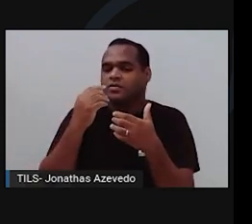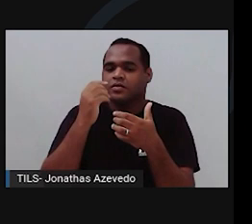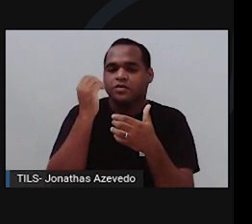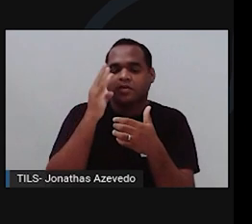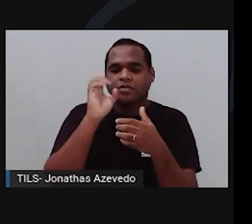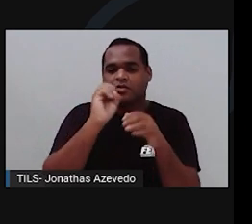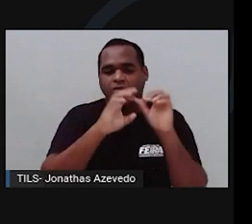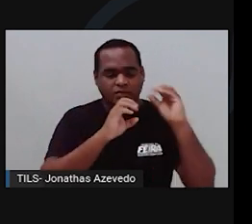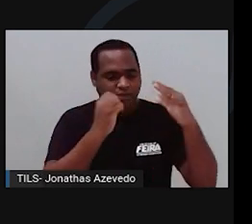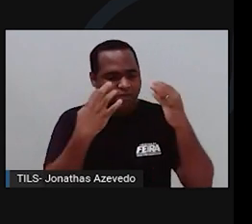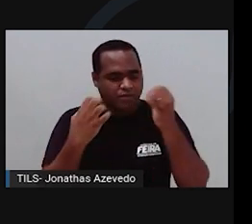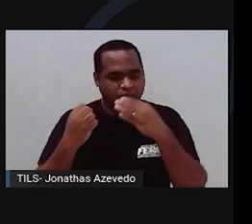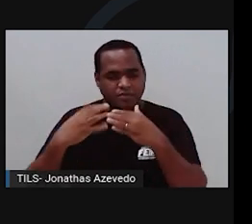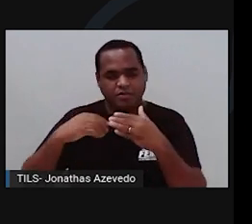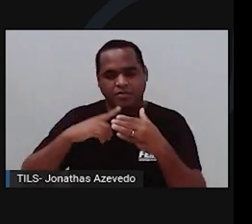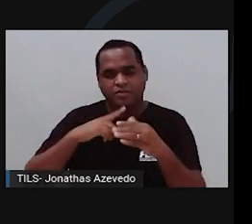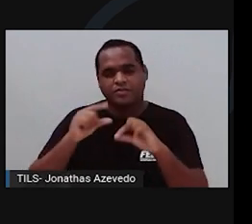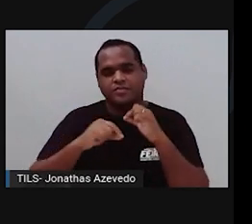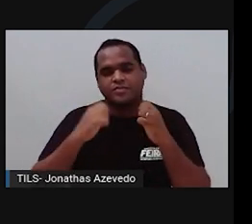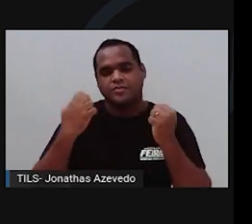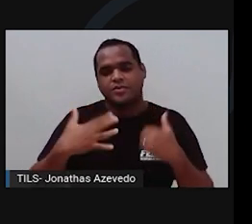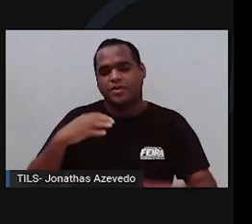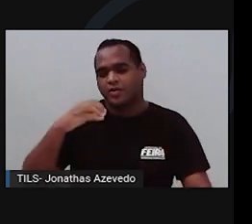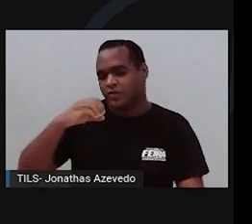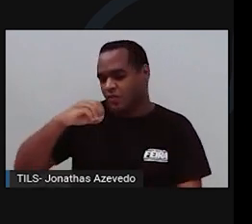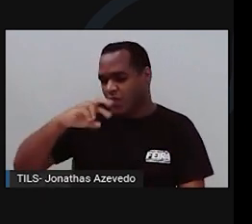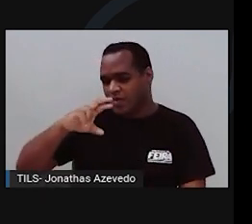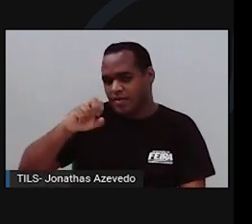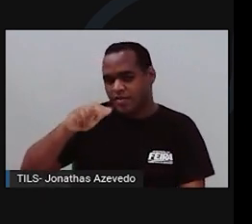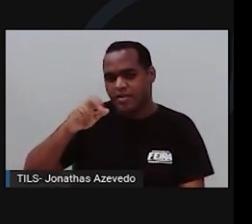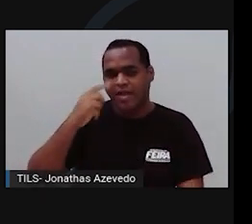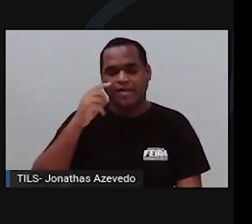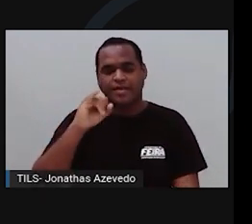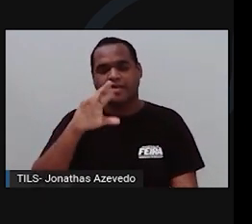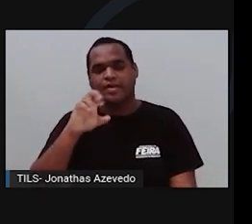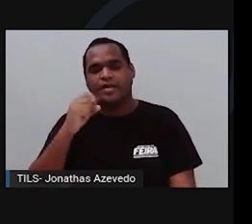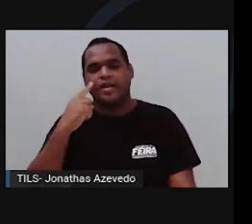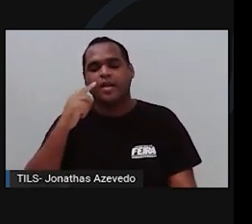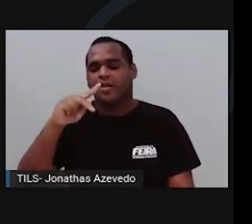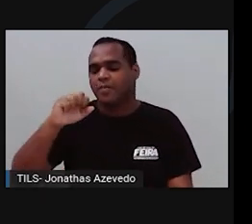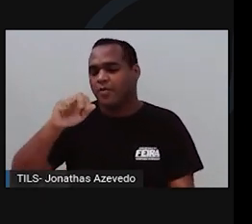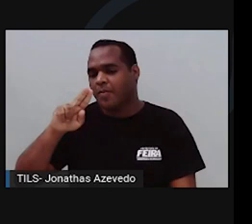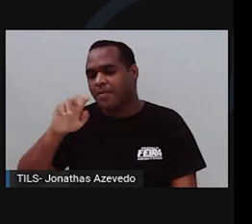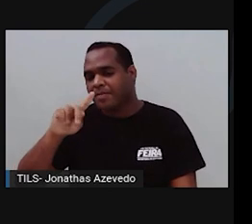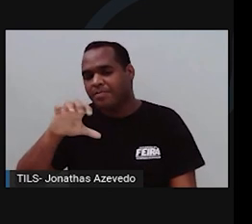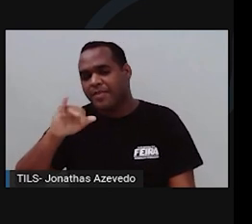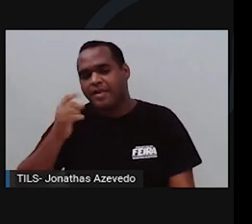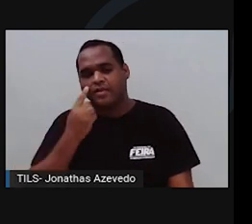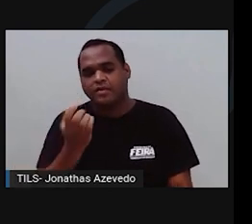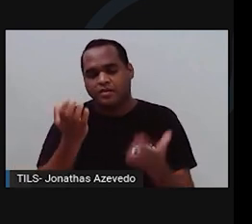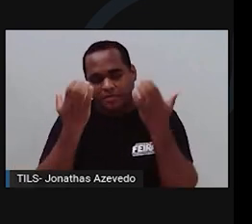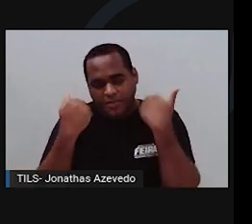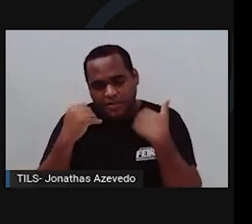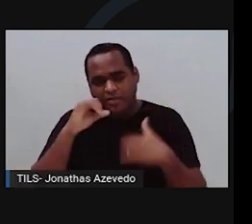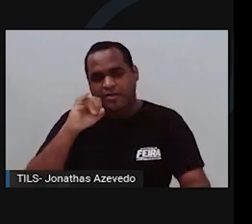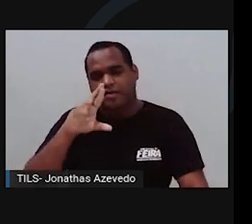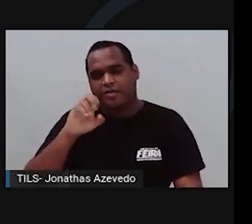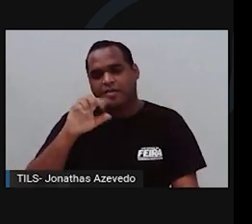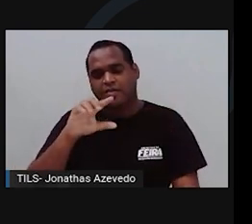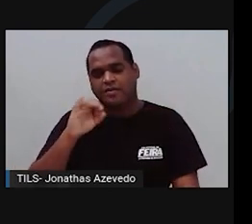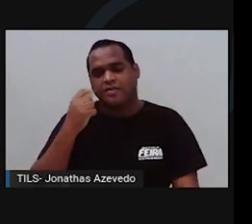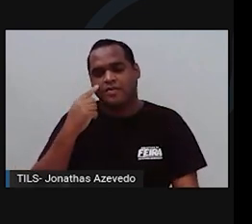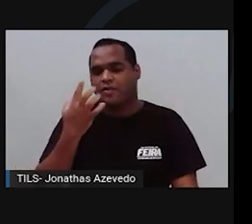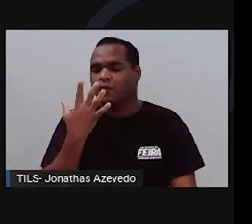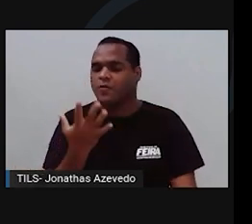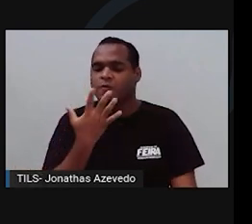retina. Abaixo da córnea está a íris e a pupila. A íris é a parte que caracteriza a cor dos olhos e